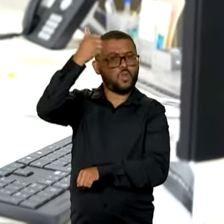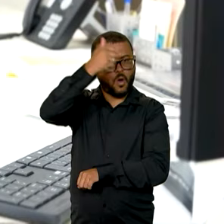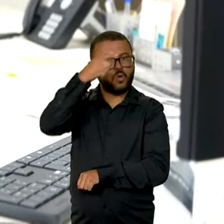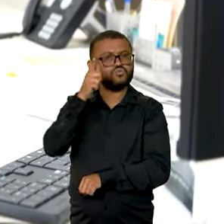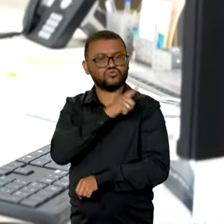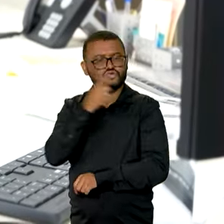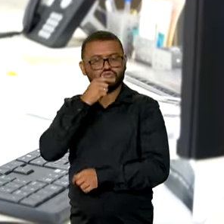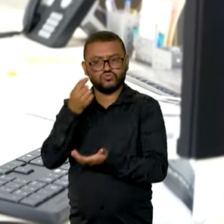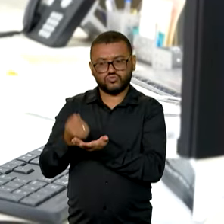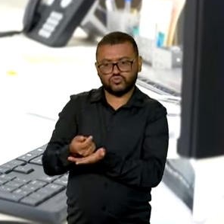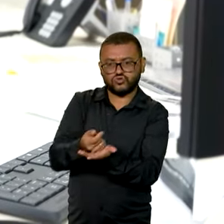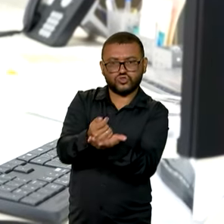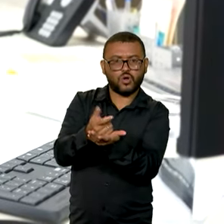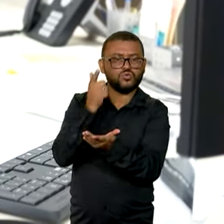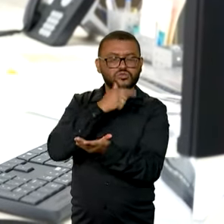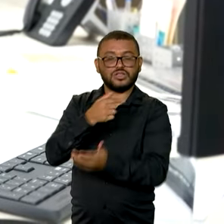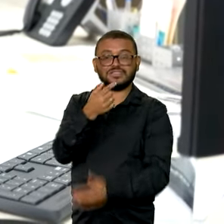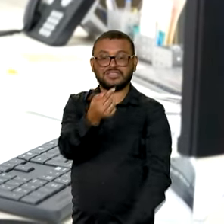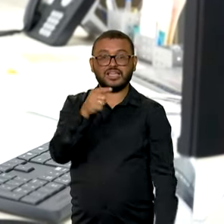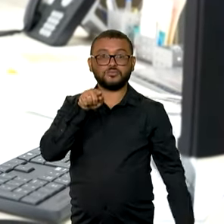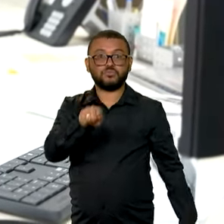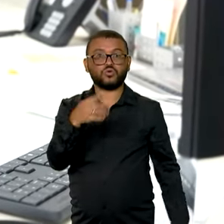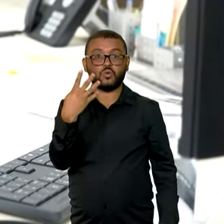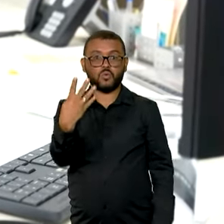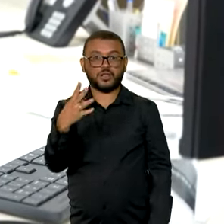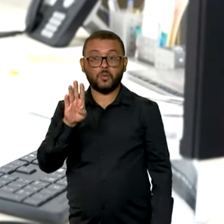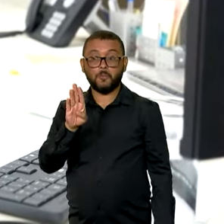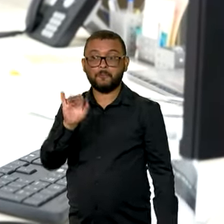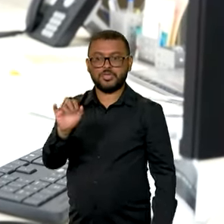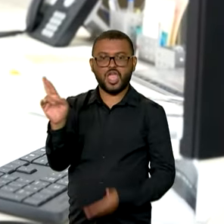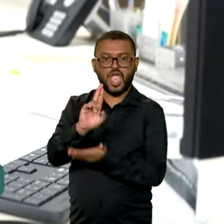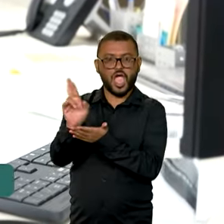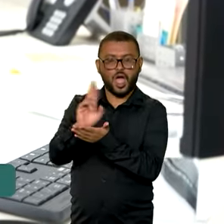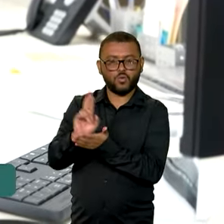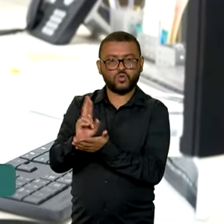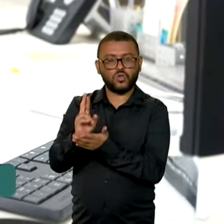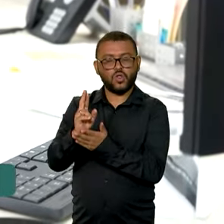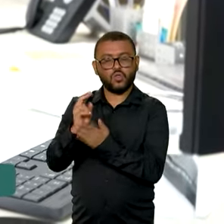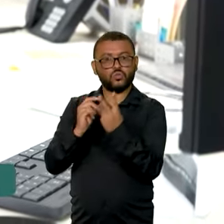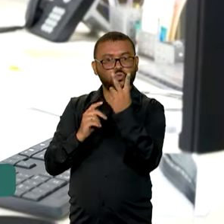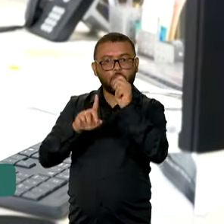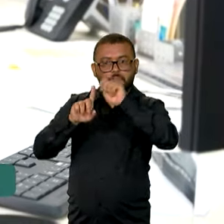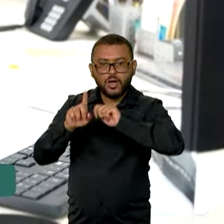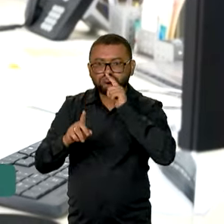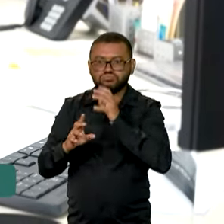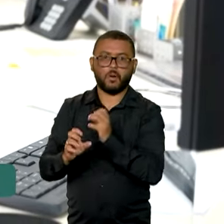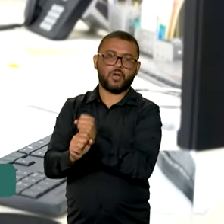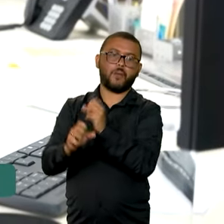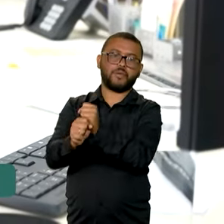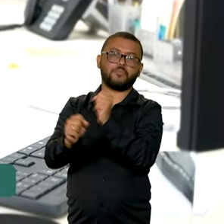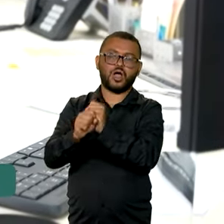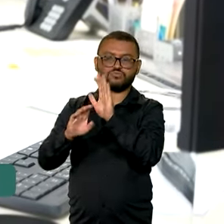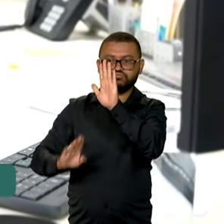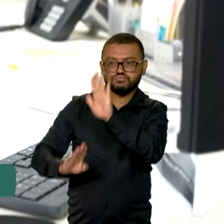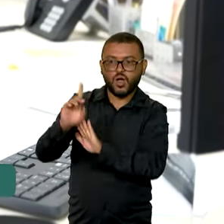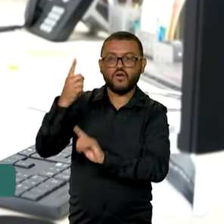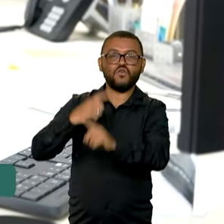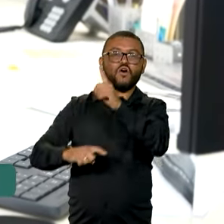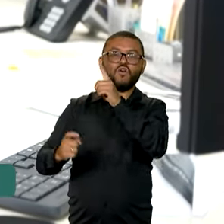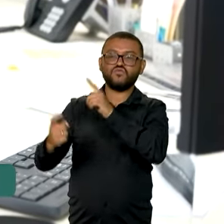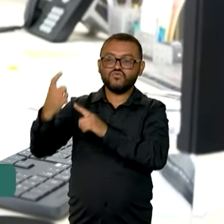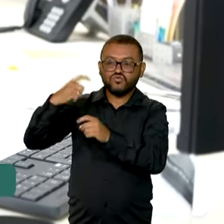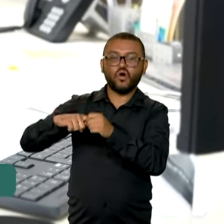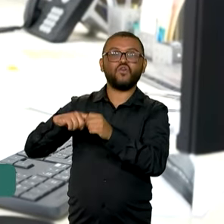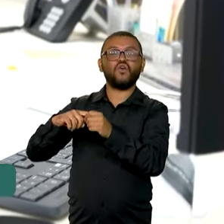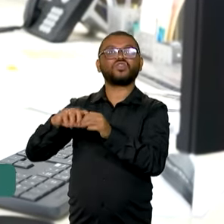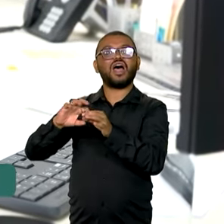gente conseguiu arrecadar 7,4 bilhões de reais em dois meses. Isso é crescimento, isso é volta da democracia, é